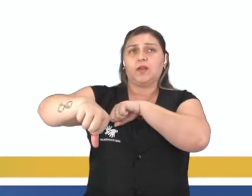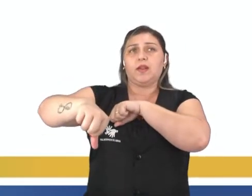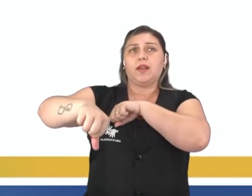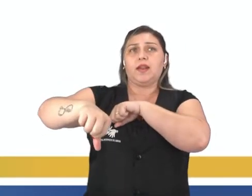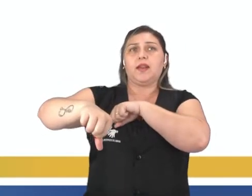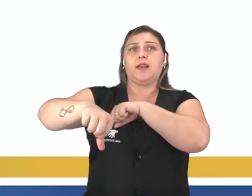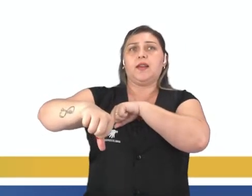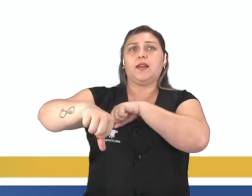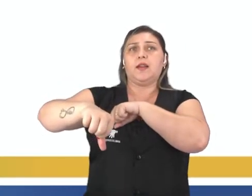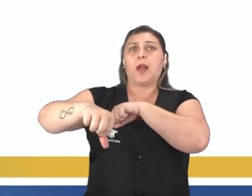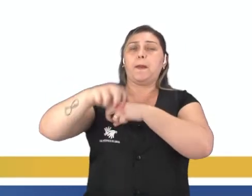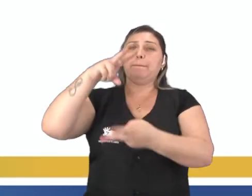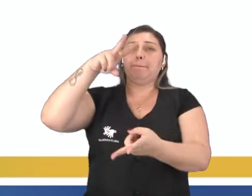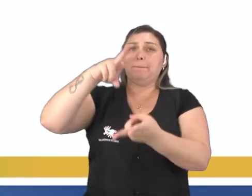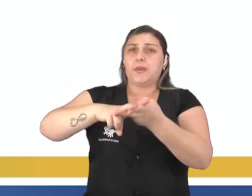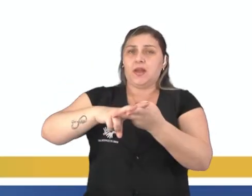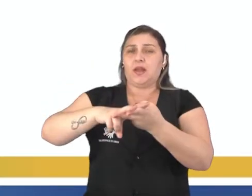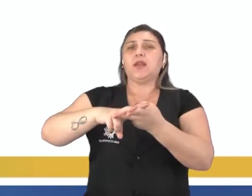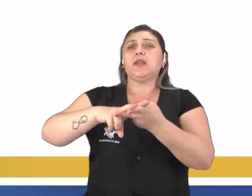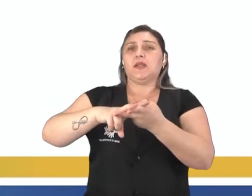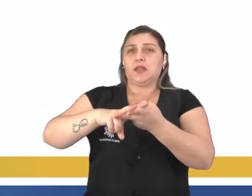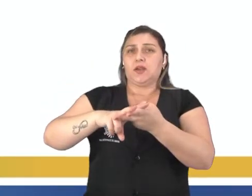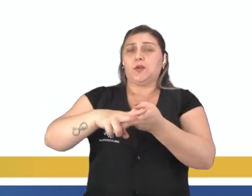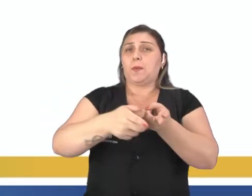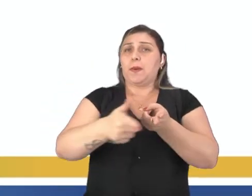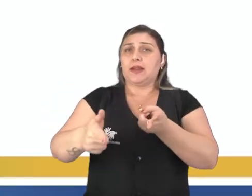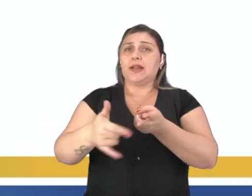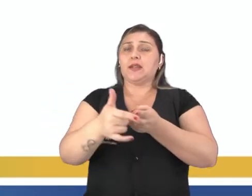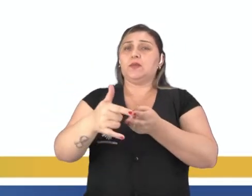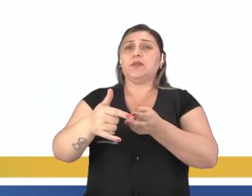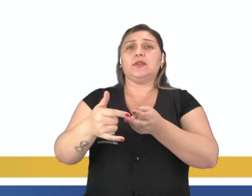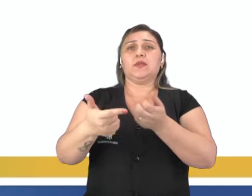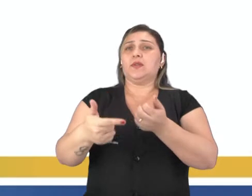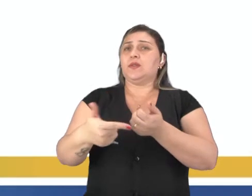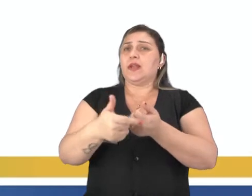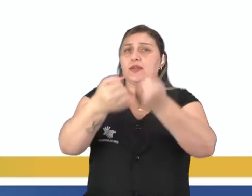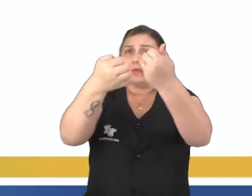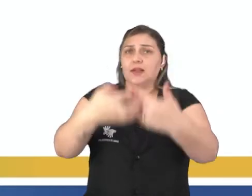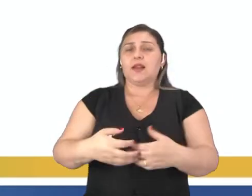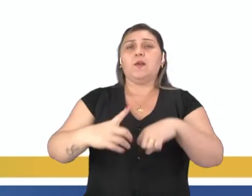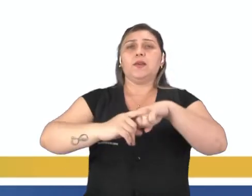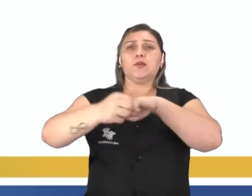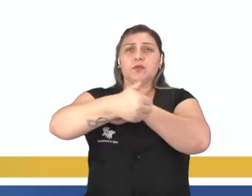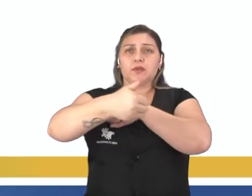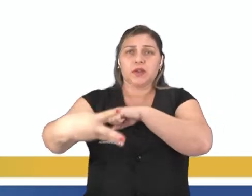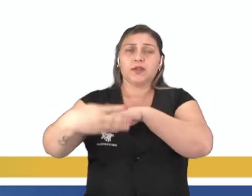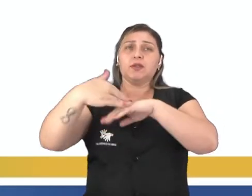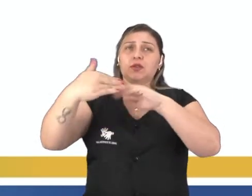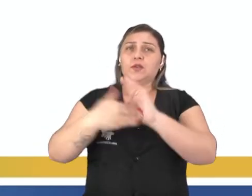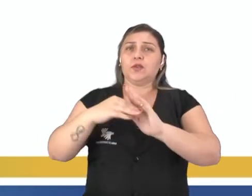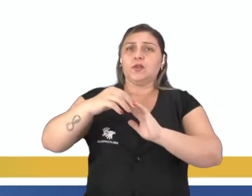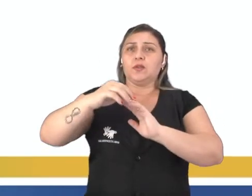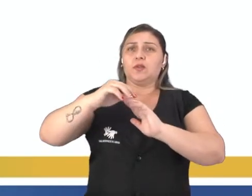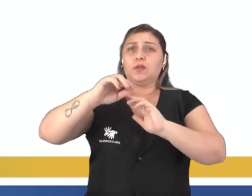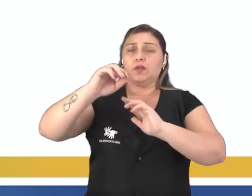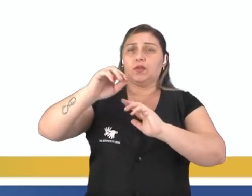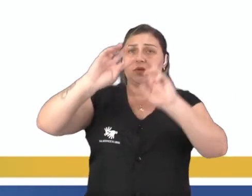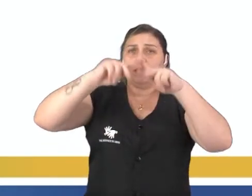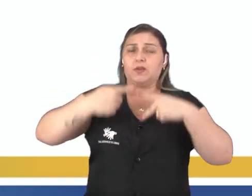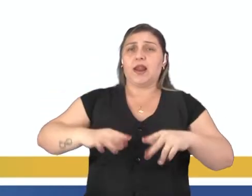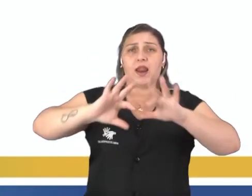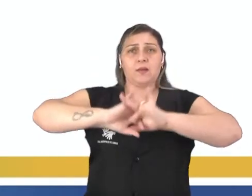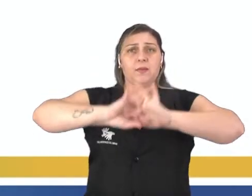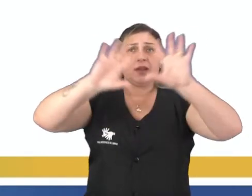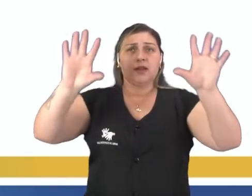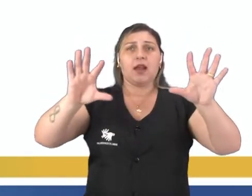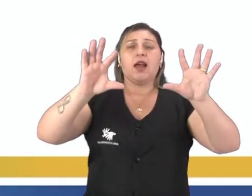arbitrariamente preso detido ou exilado, ou seja, sem justificativa. O artigo 13 que diz que todo ser humano tem direito à liberdade